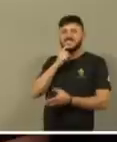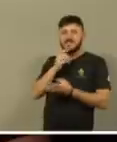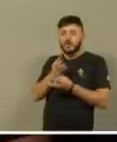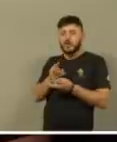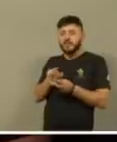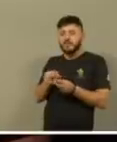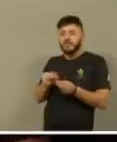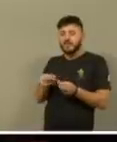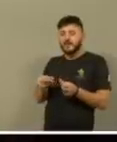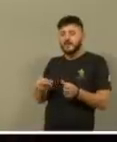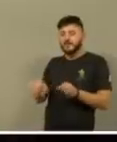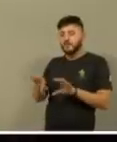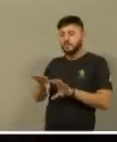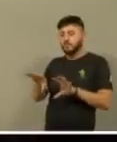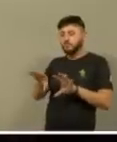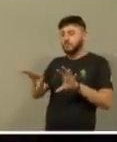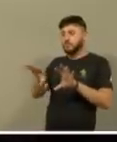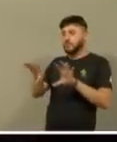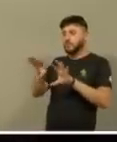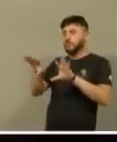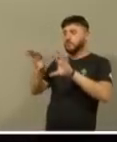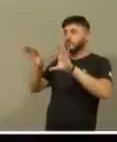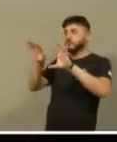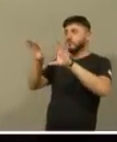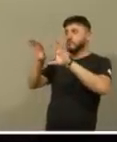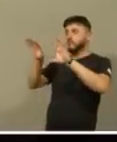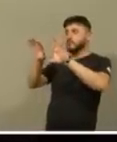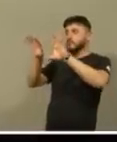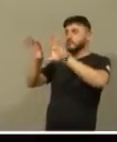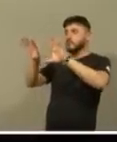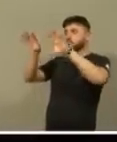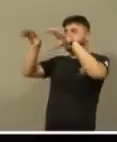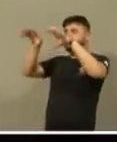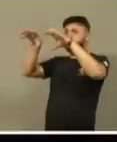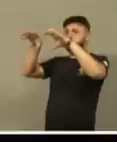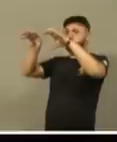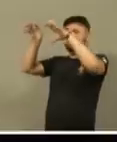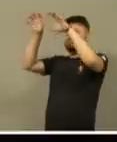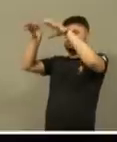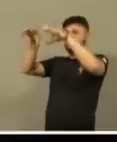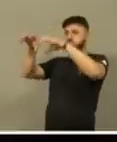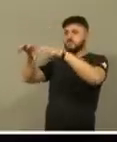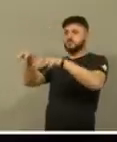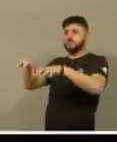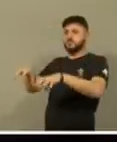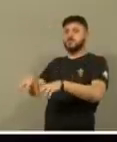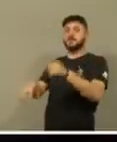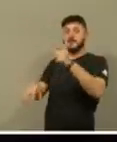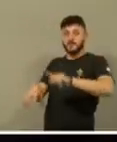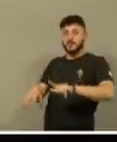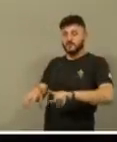ele evapora, ele condensa, e ele desce,